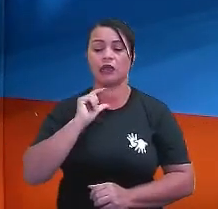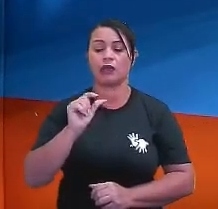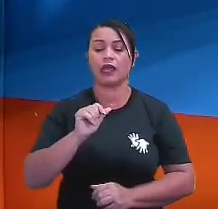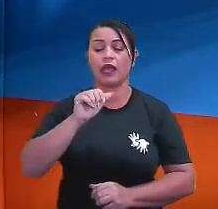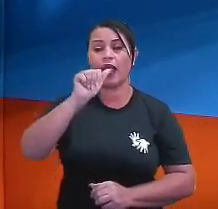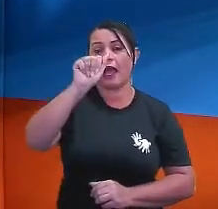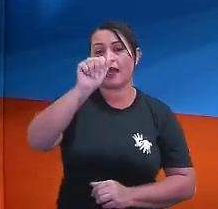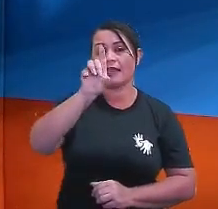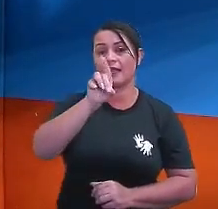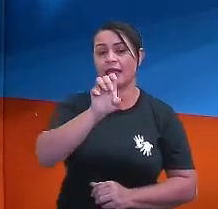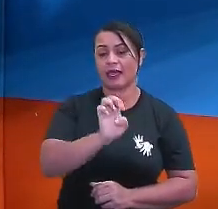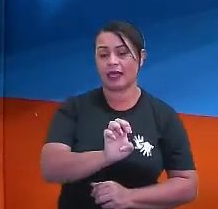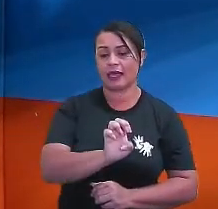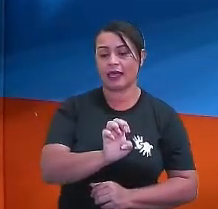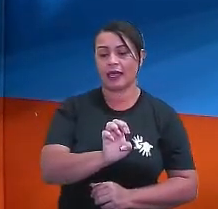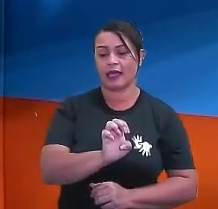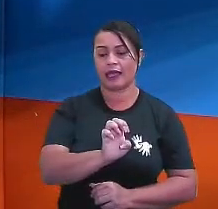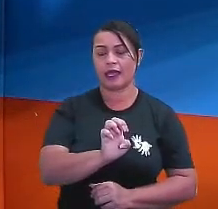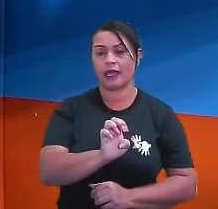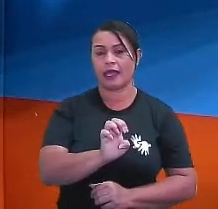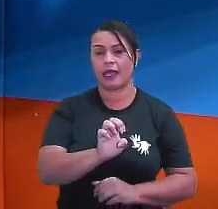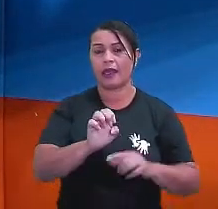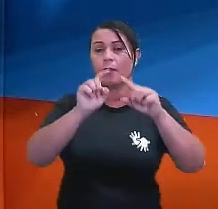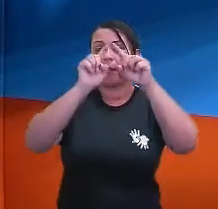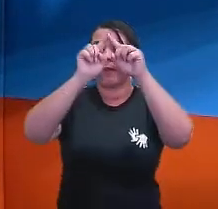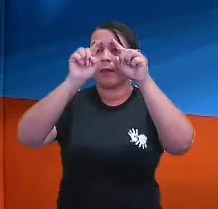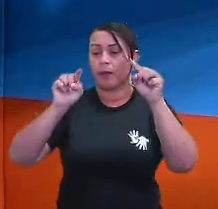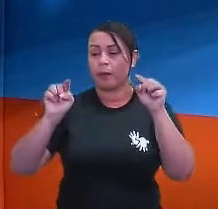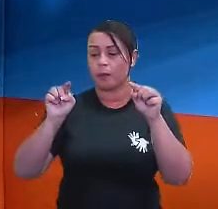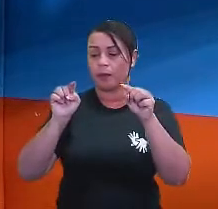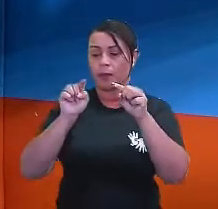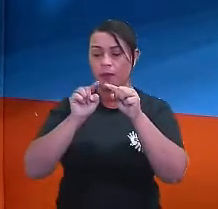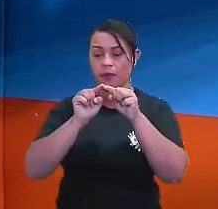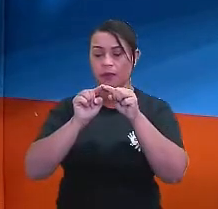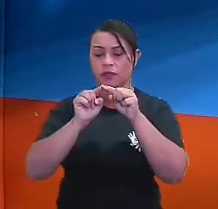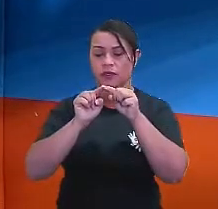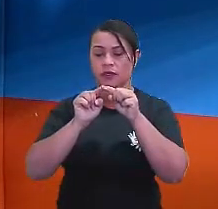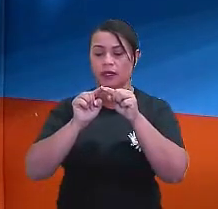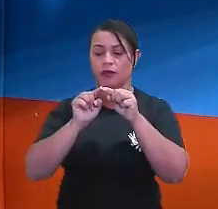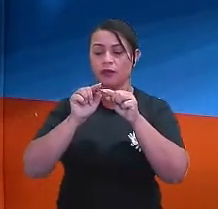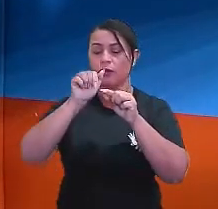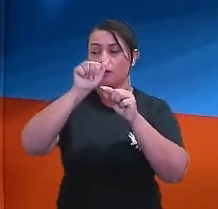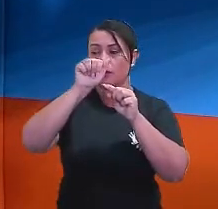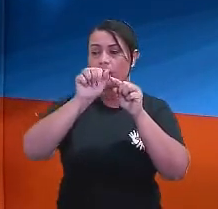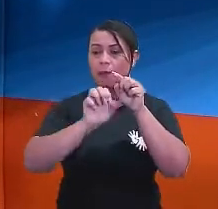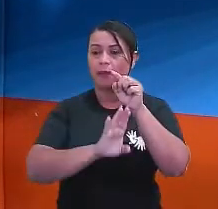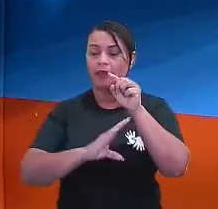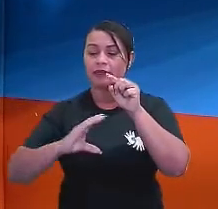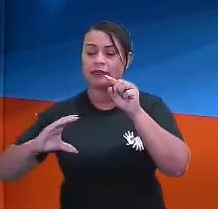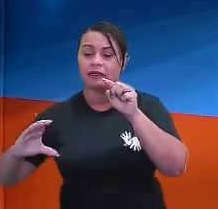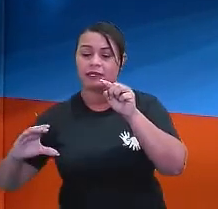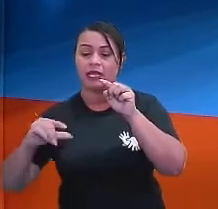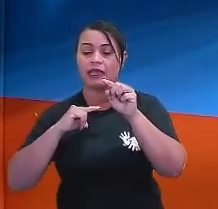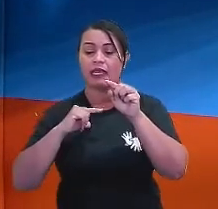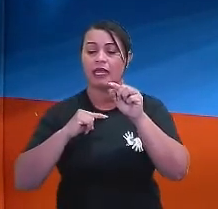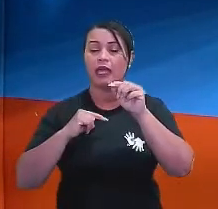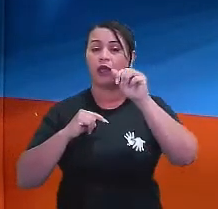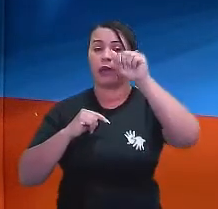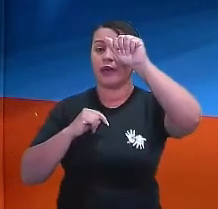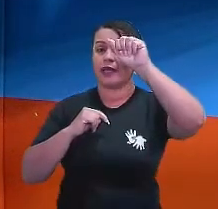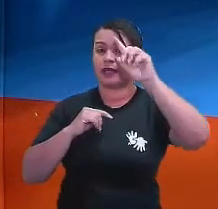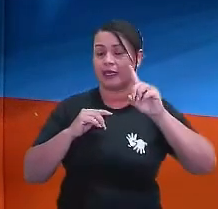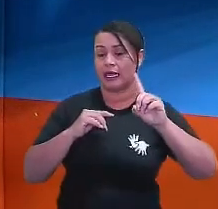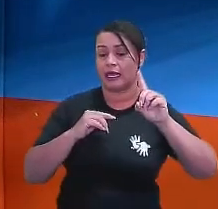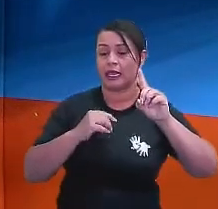ADE projetado em cima do triângulo ABC, que um dos lados, o lado AD